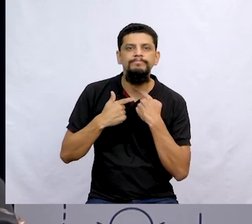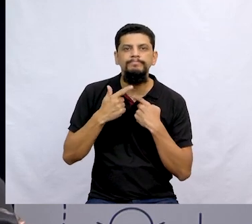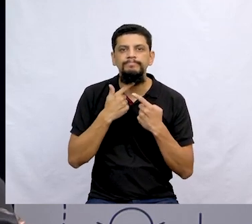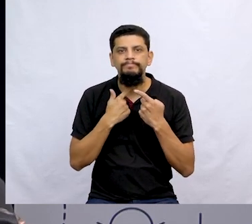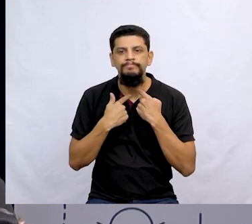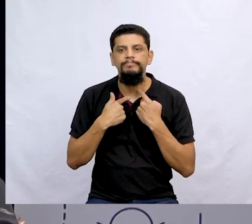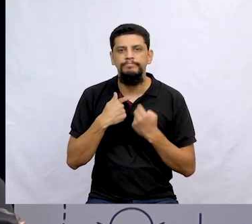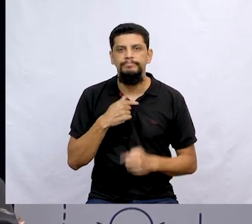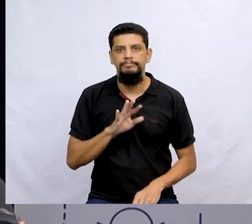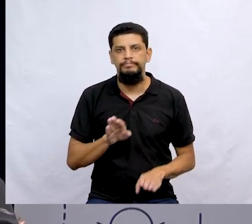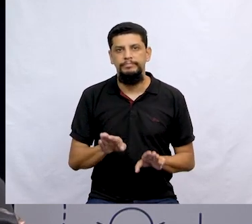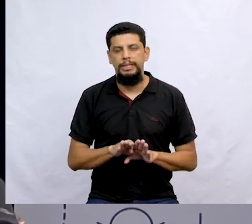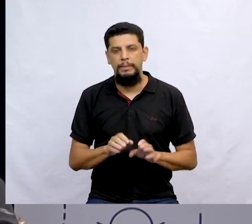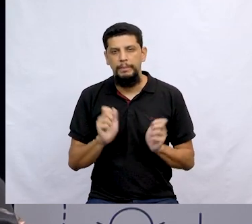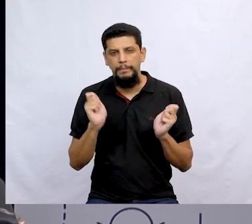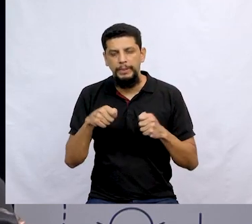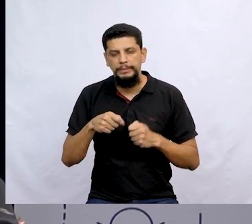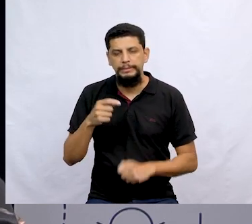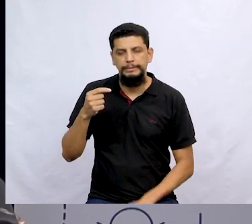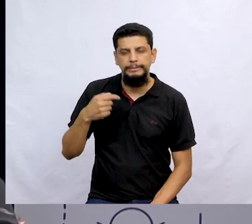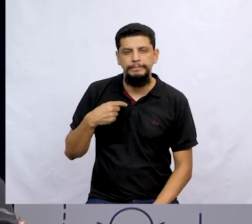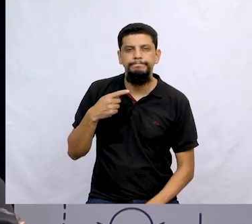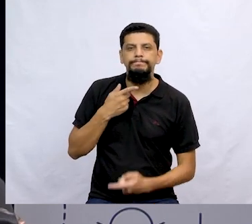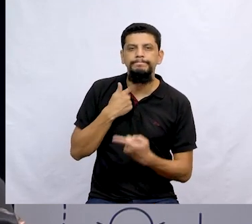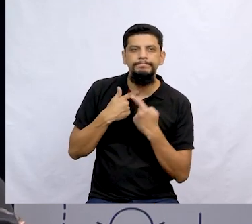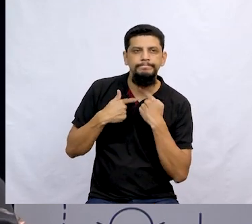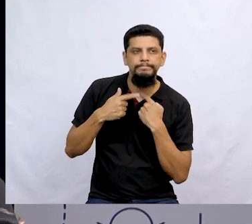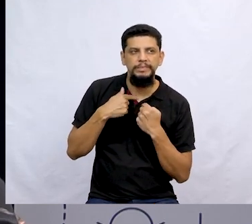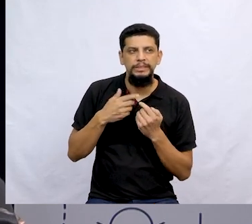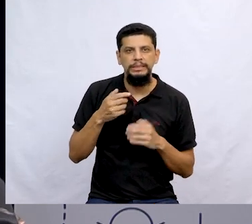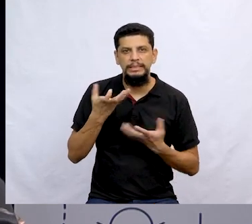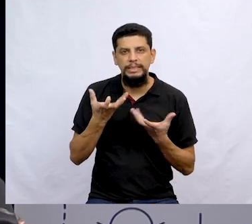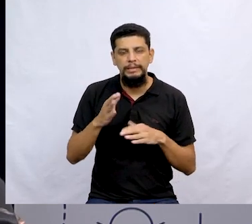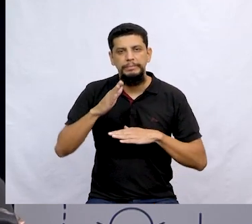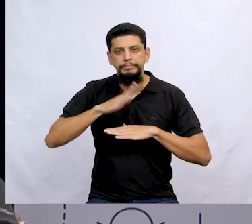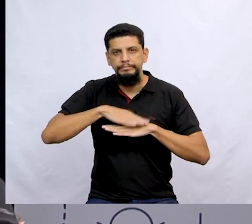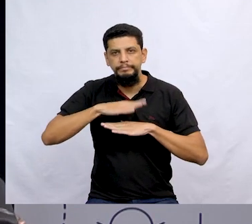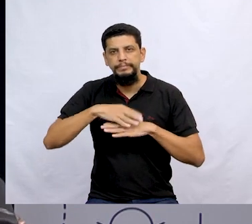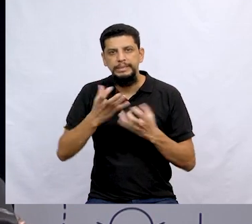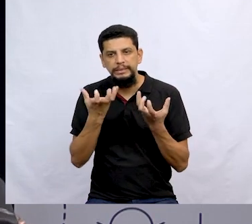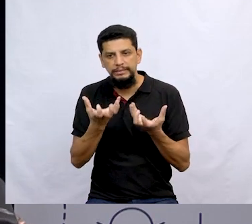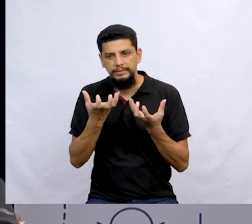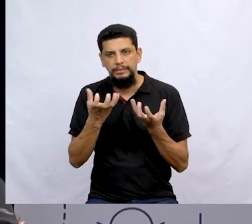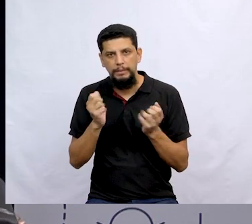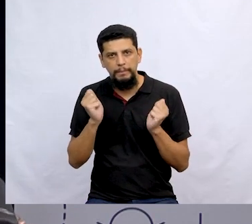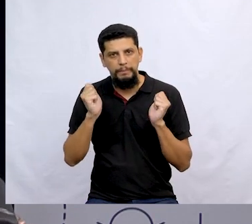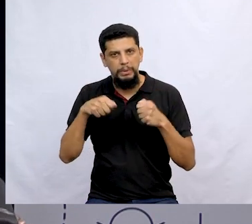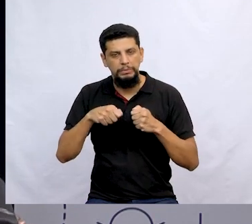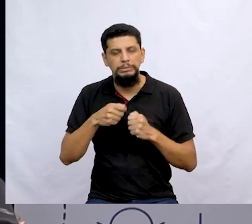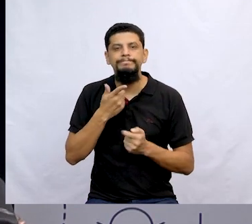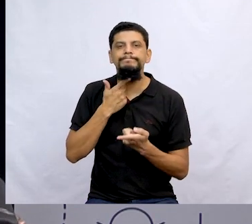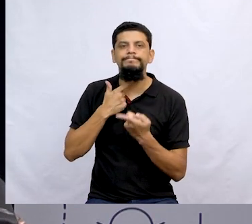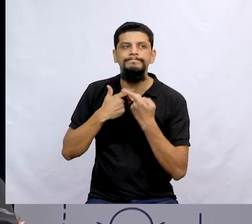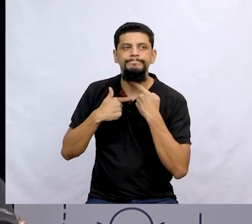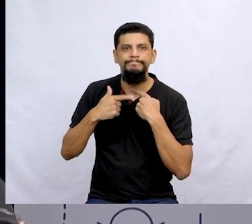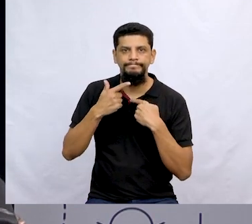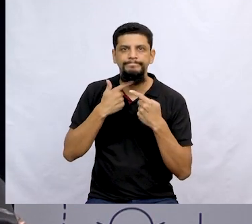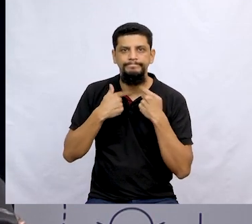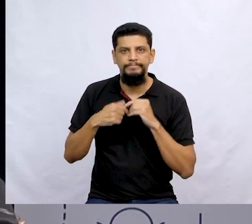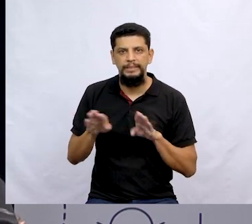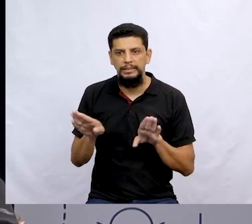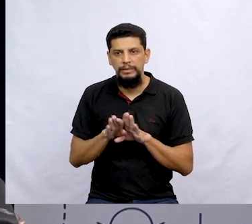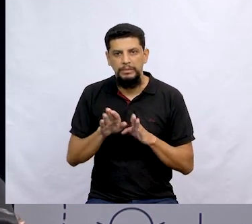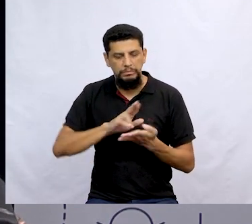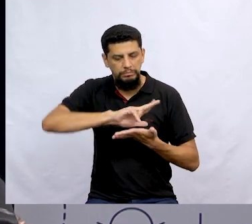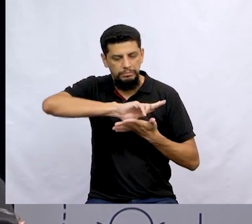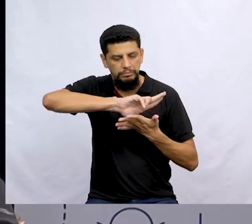pode, enfim, pensar aí no que você deseja, no que você mais quer, né? Ele pode ser um sonho também. Então,